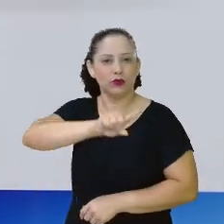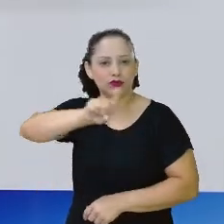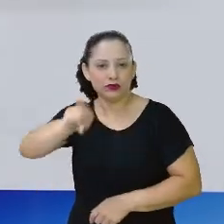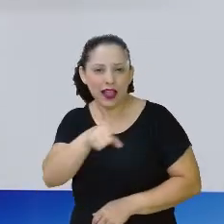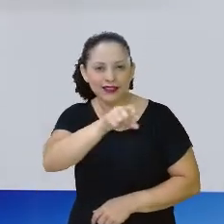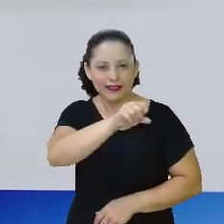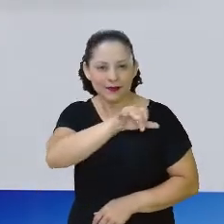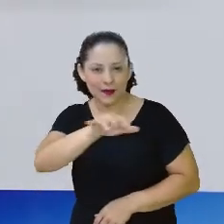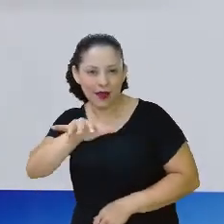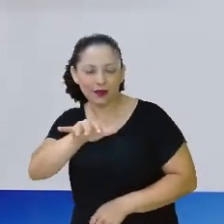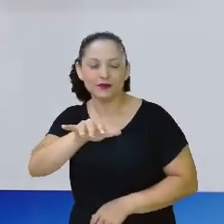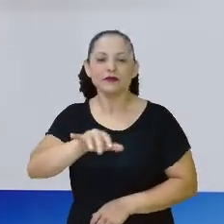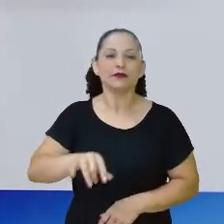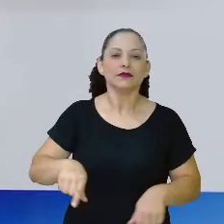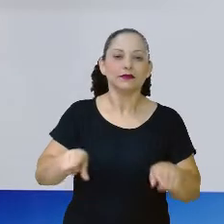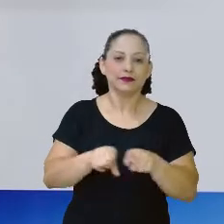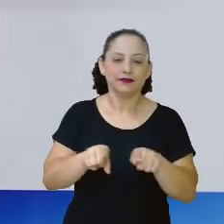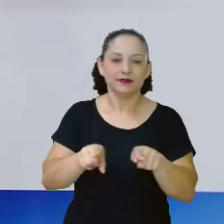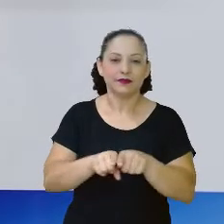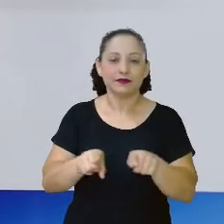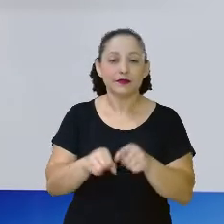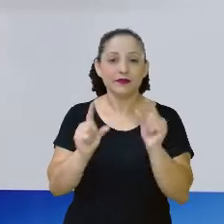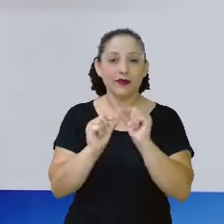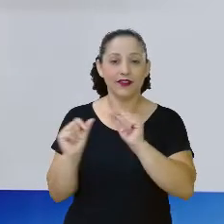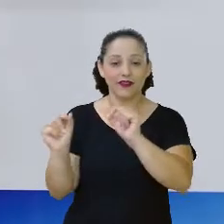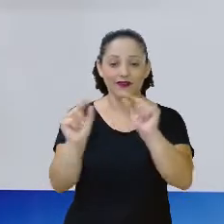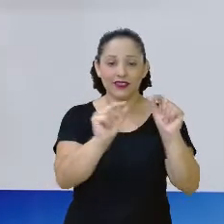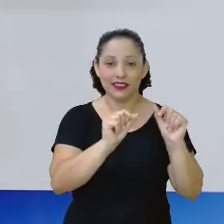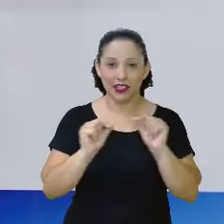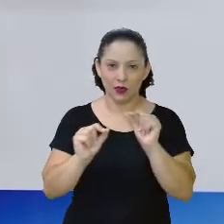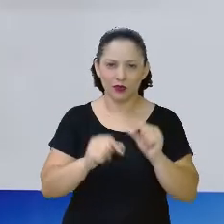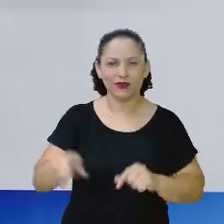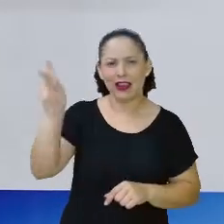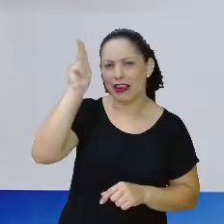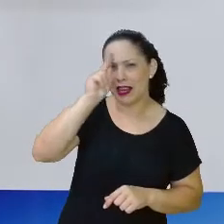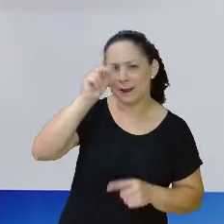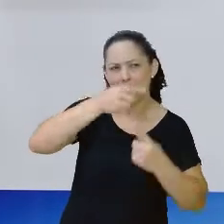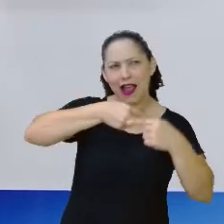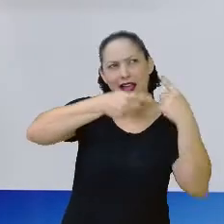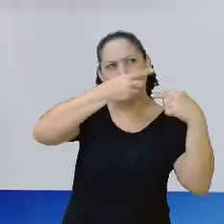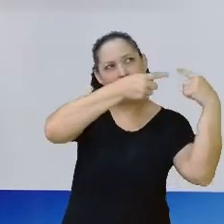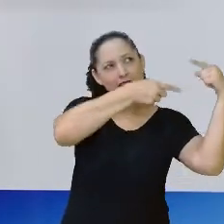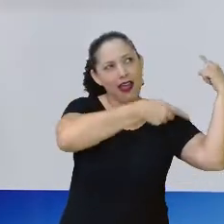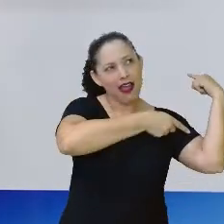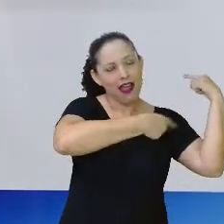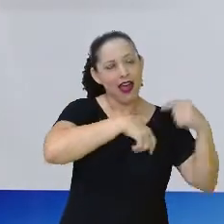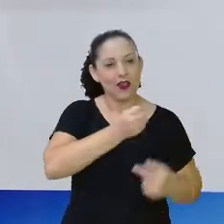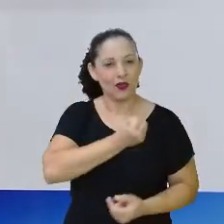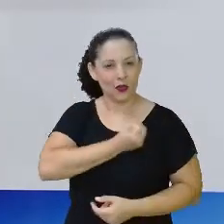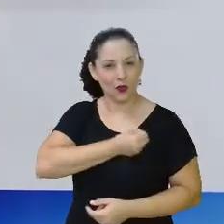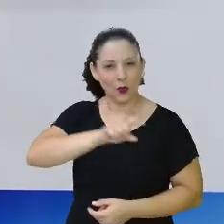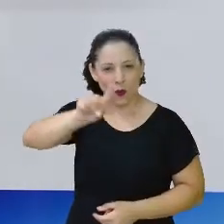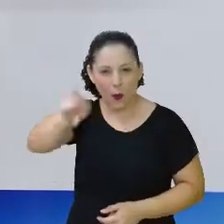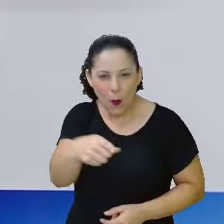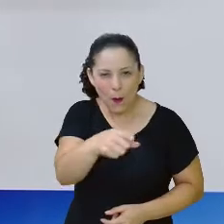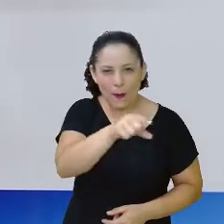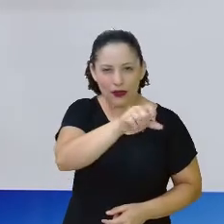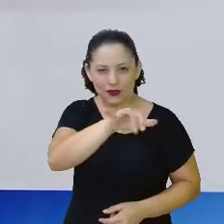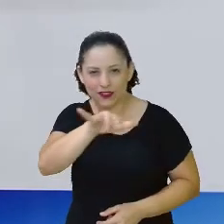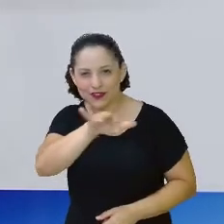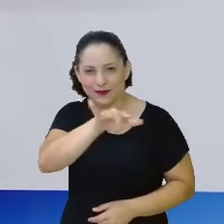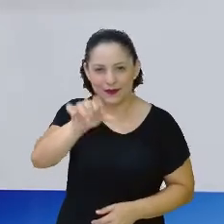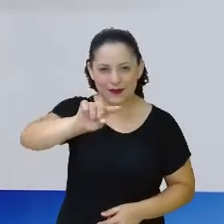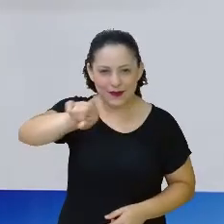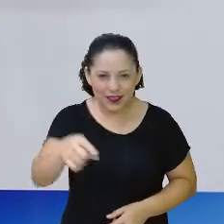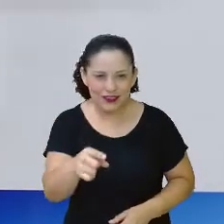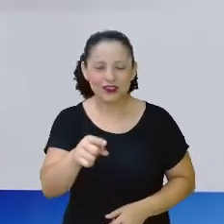e o valor monetário, e aí, está lembrando de números decimais? Está lembrado de valor